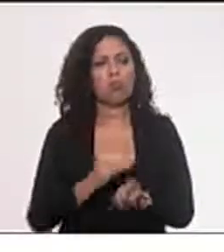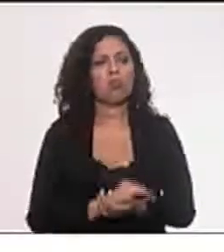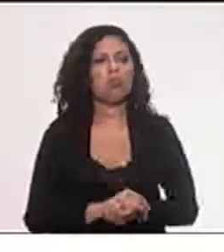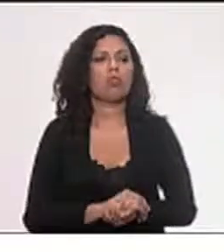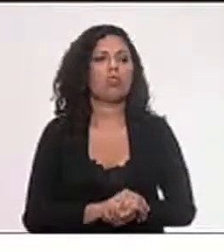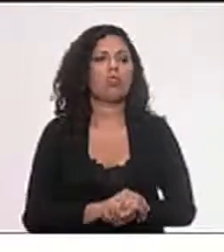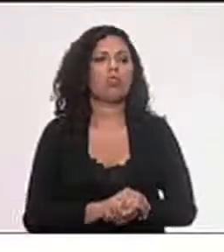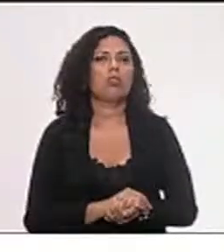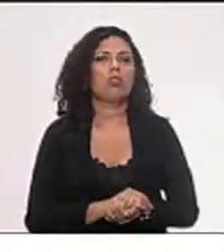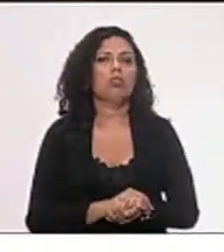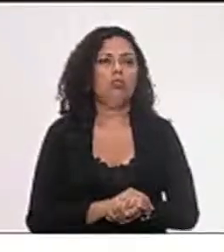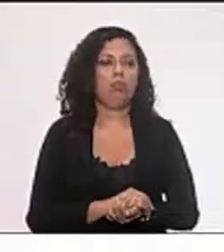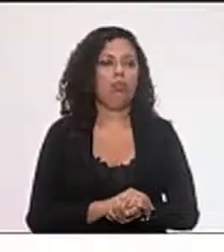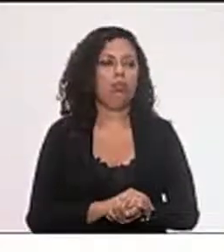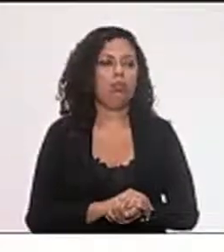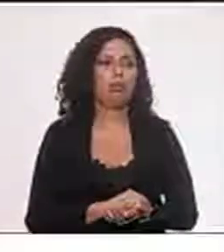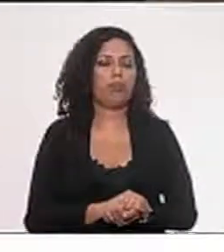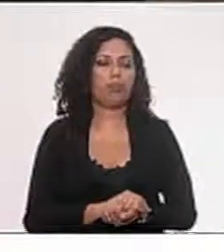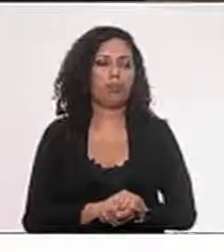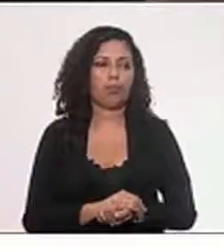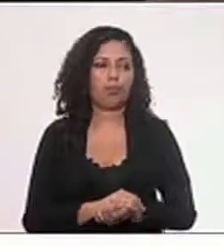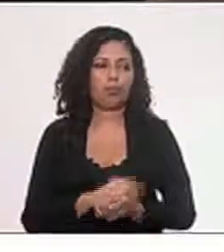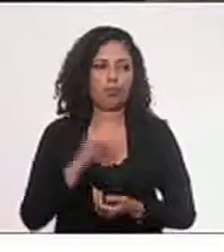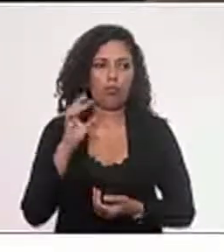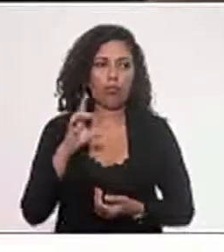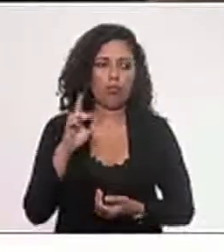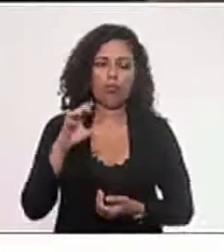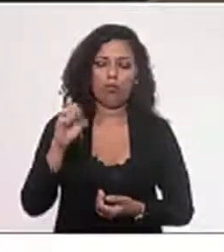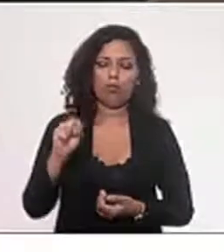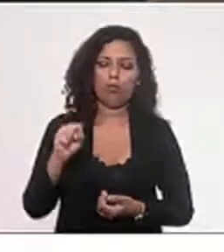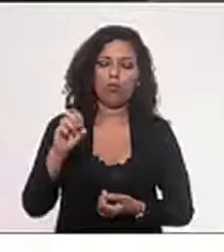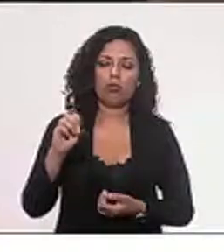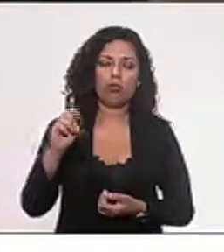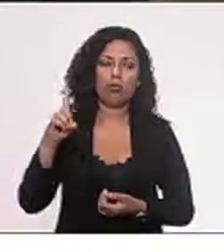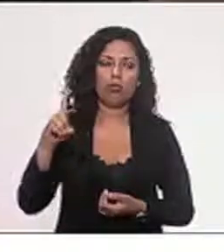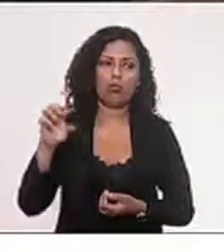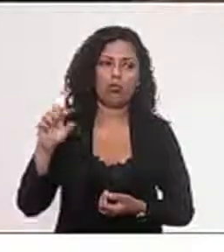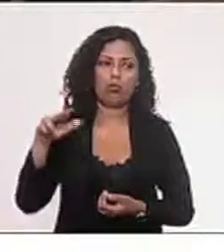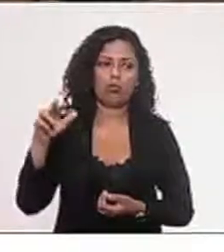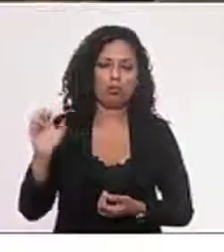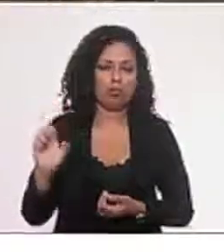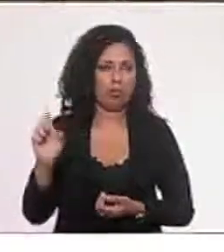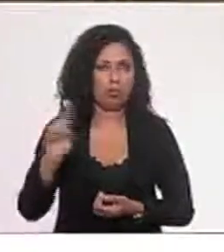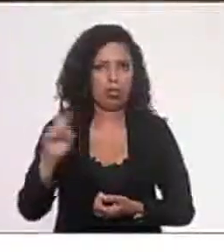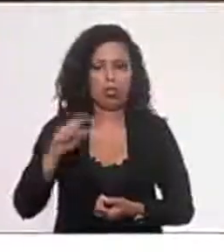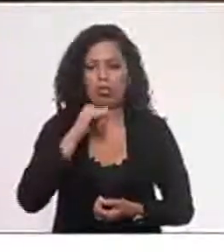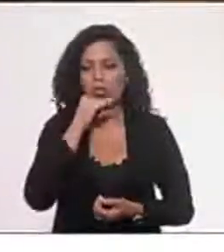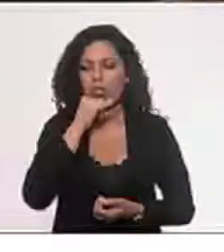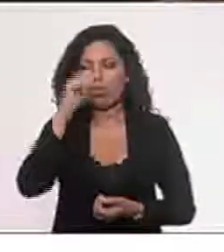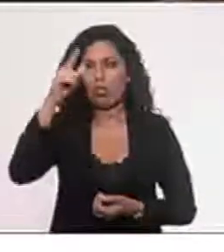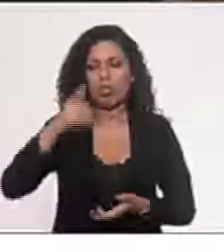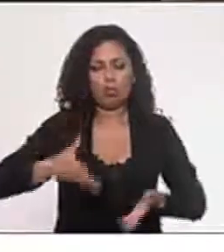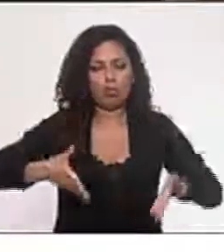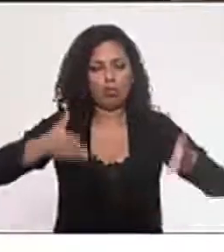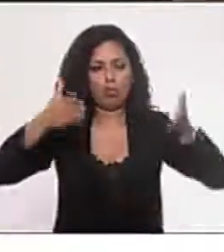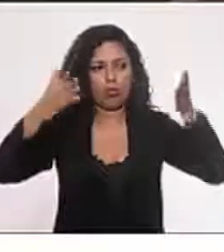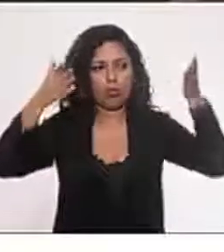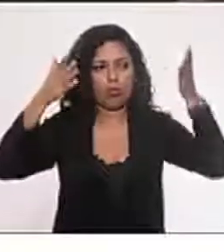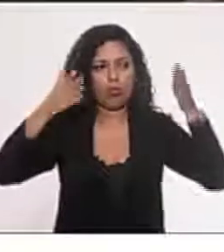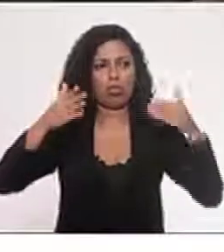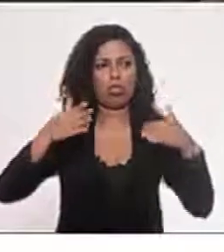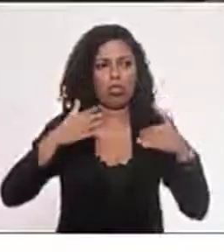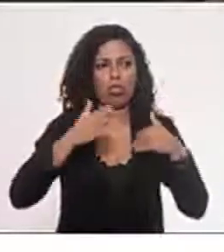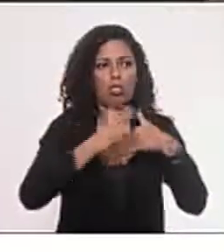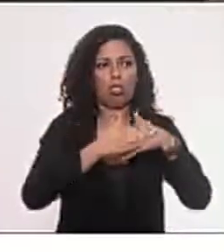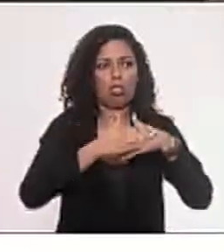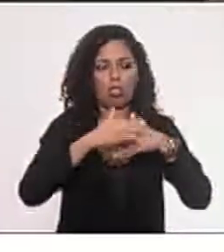não só em solenidade. Lá no Palácio Guanabara, antes eu entrava só com a